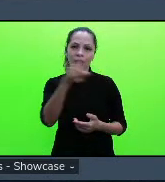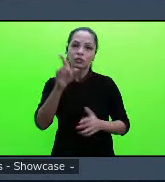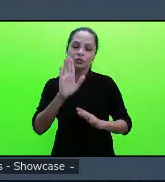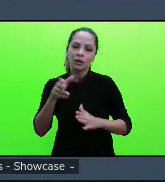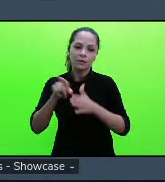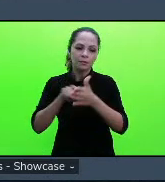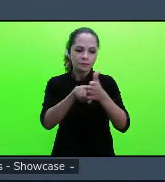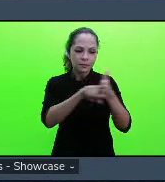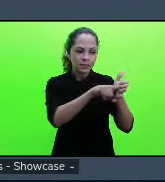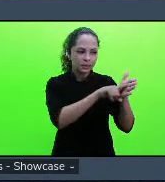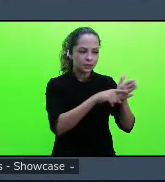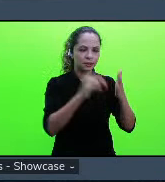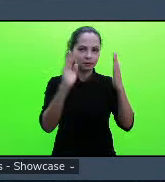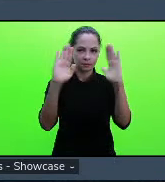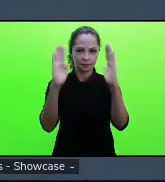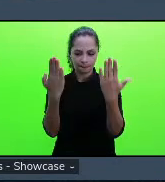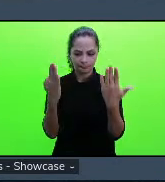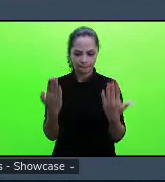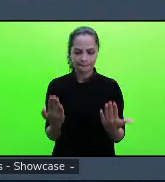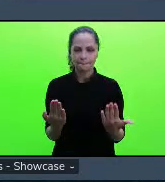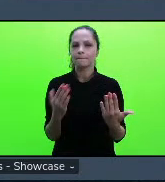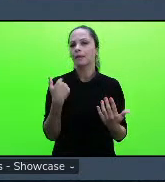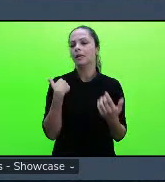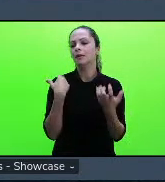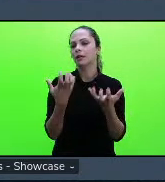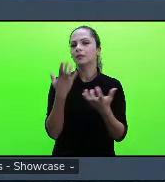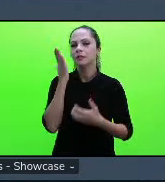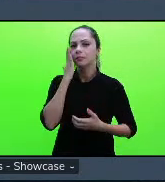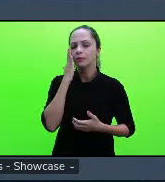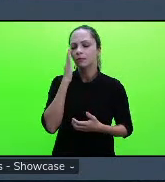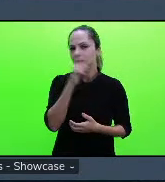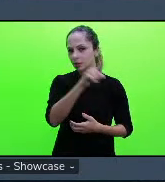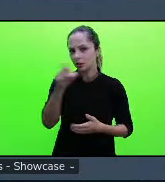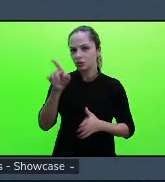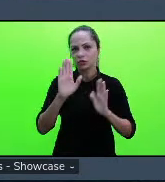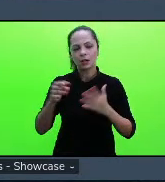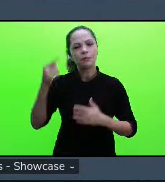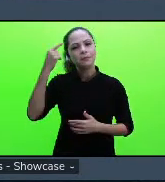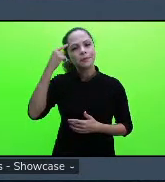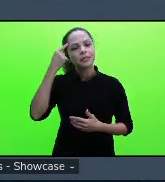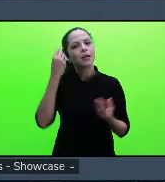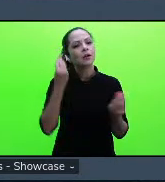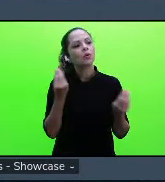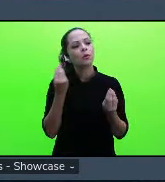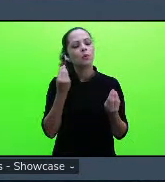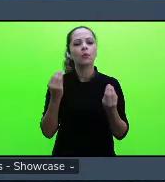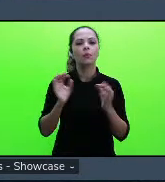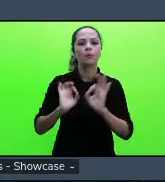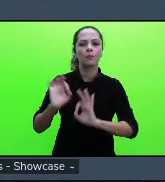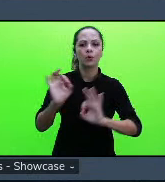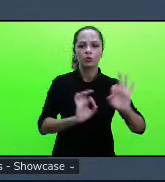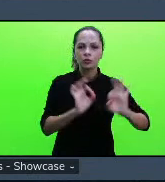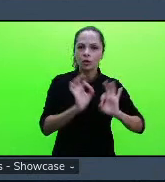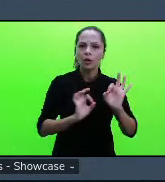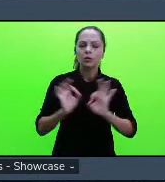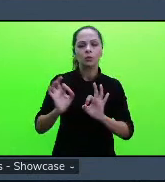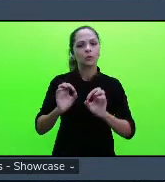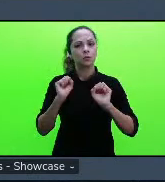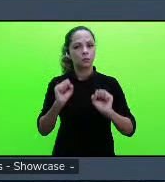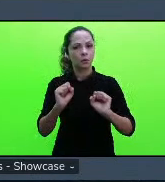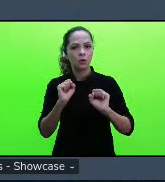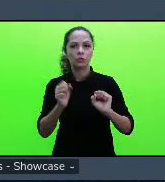feito mas eu queria também entender se vocês pensaram alguns projetos que poderiam ser sugeridos para que